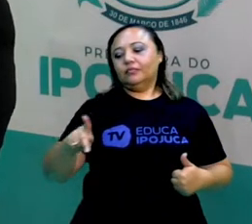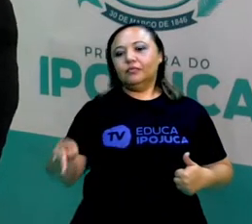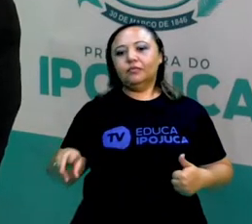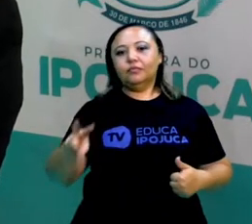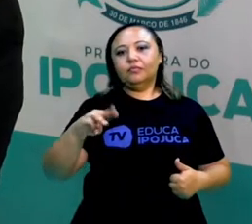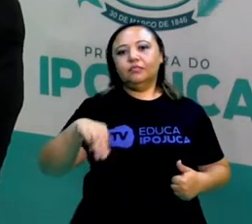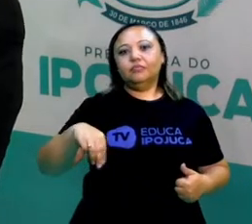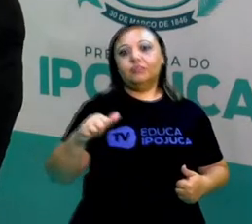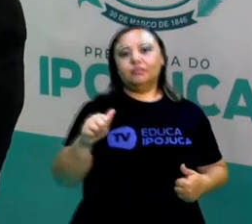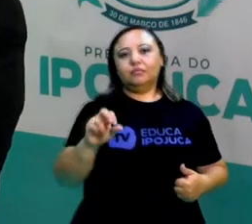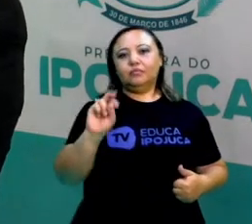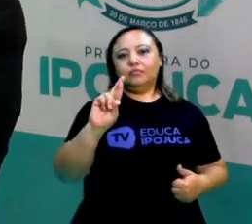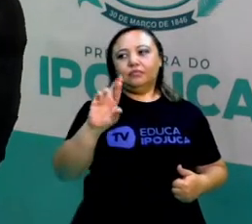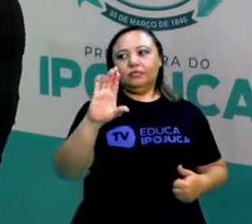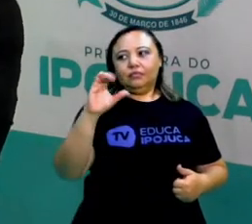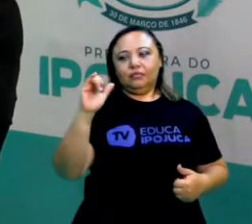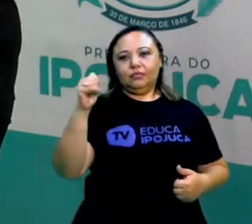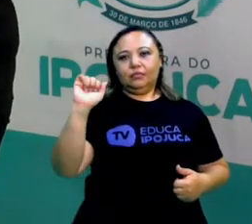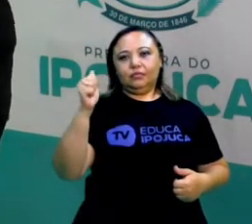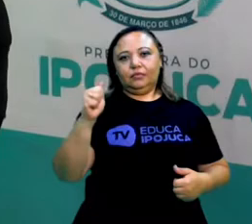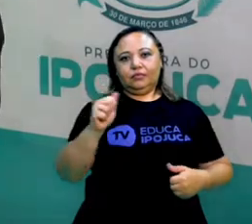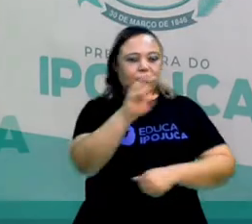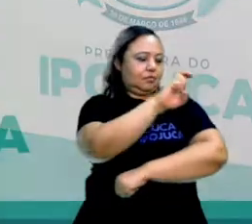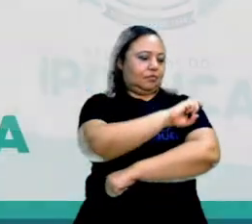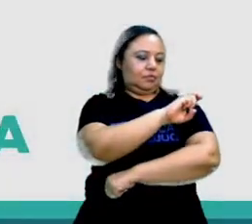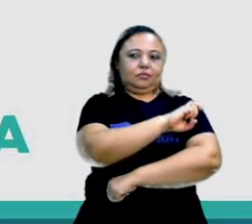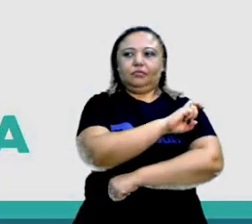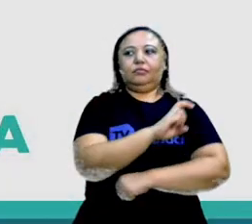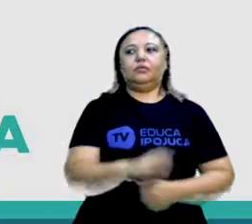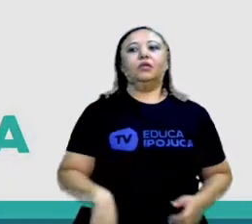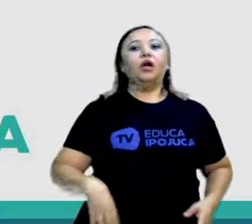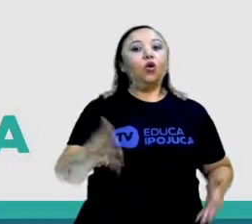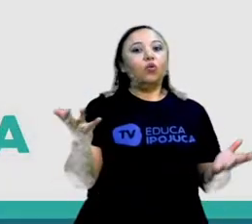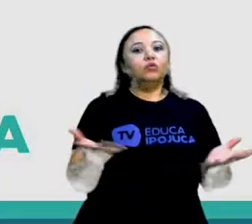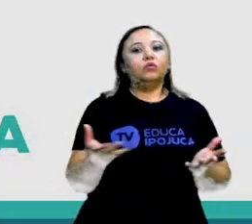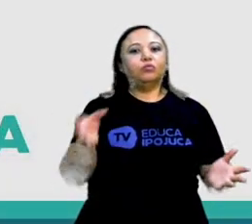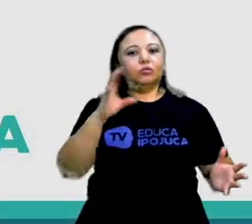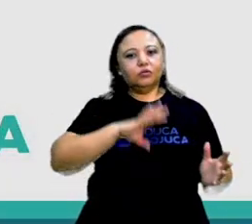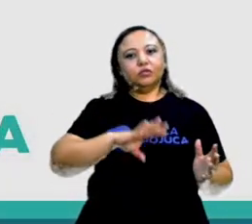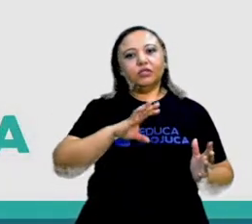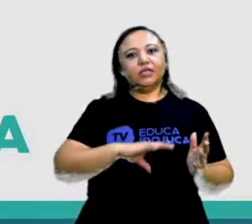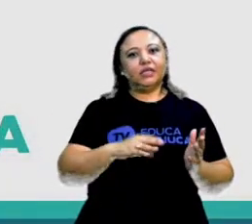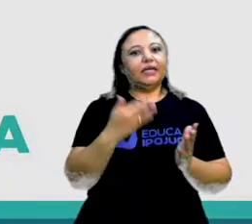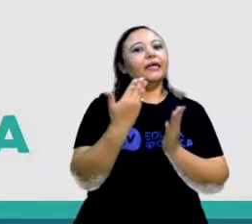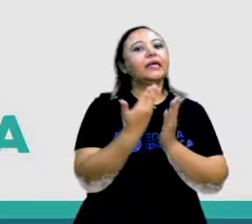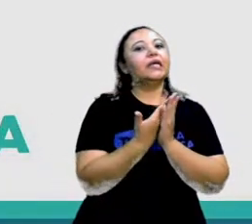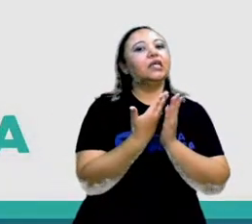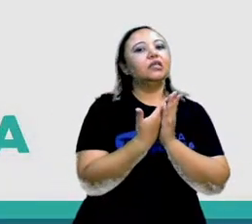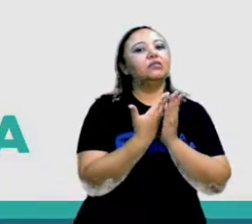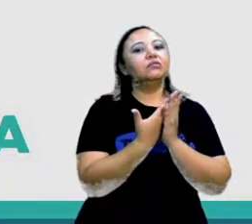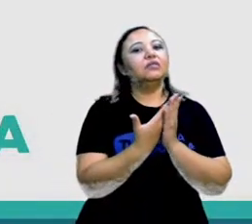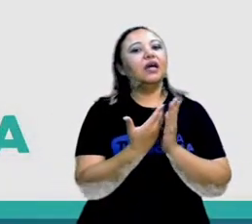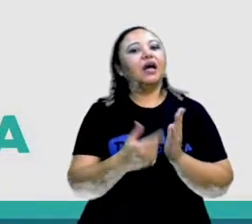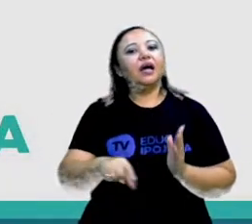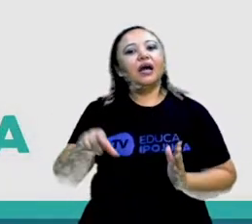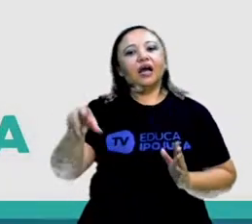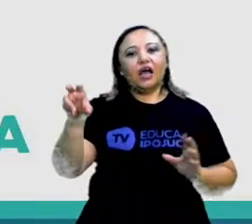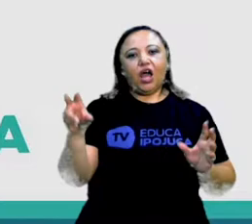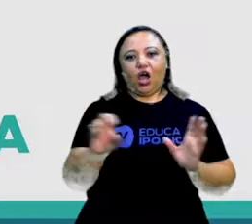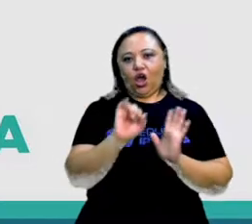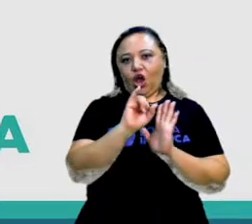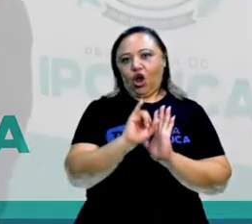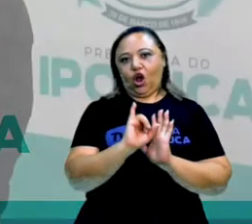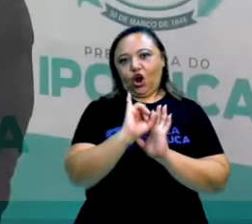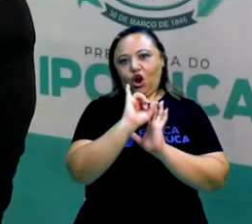Márcia Firmino do quinto ano e a nossa aula de hoje de português. Nós vamos relembrar sobre a nossa aula de crônica. Lembra que a gente